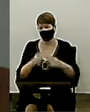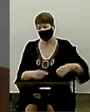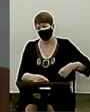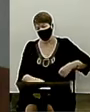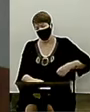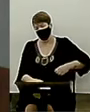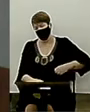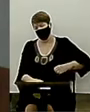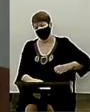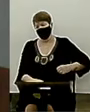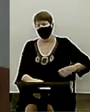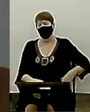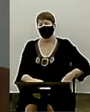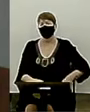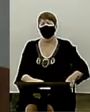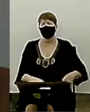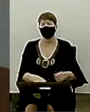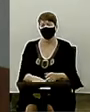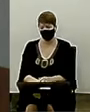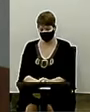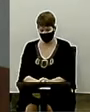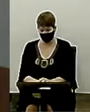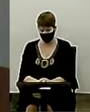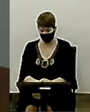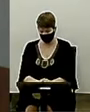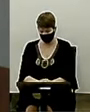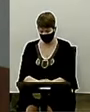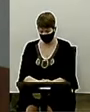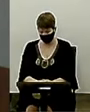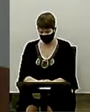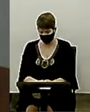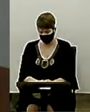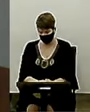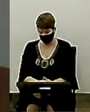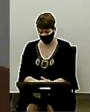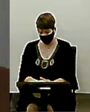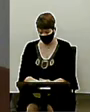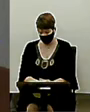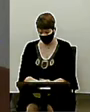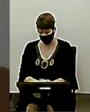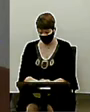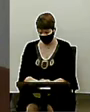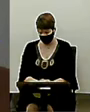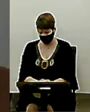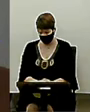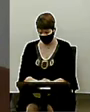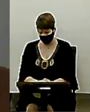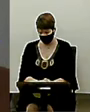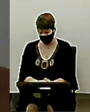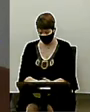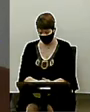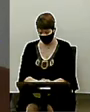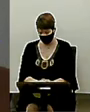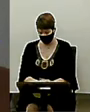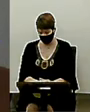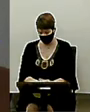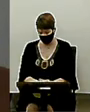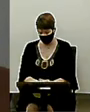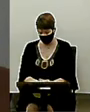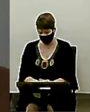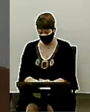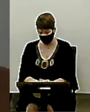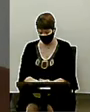de organização da igreja. E várias igrejas foram assim. Eu pedi para vários pastores, olha, manda aí o histórico